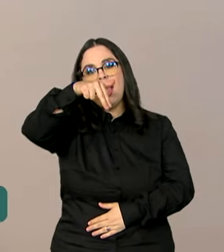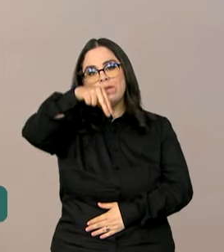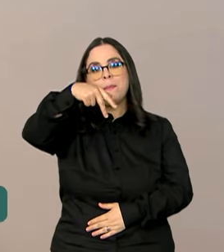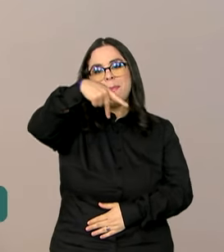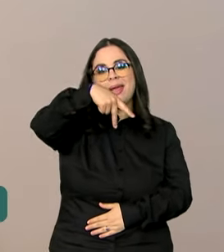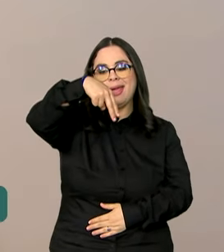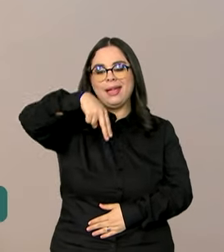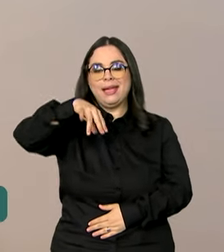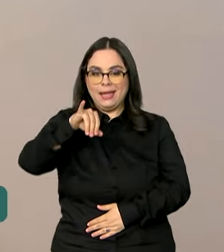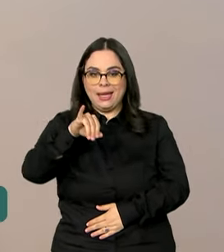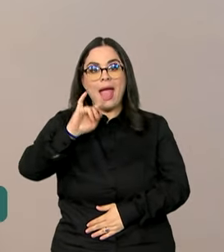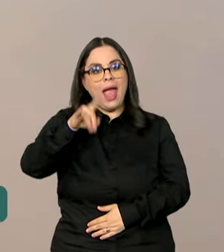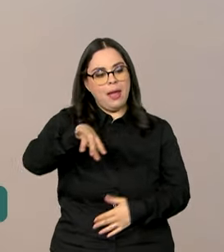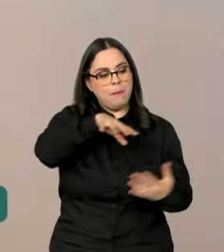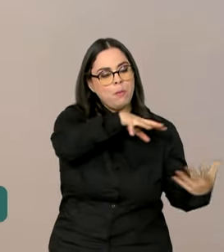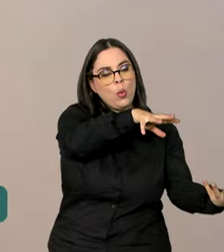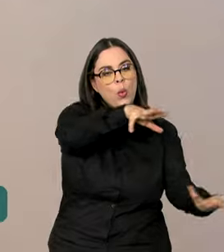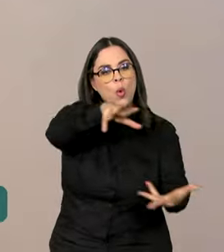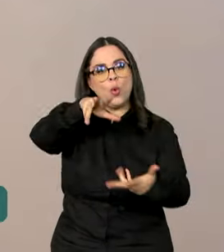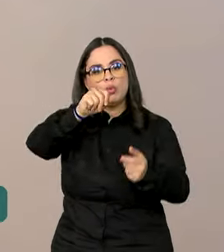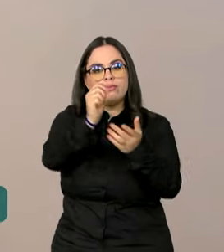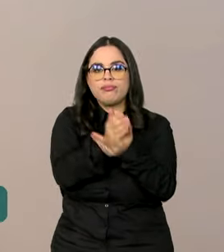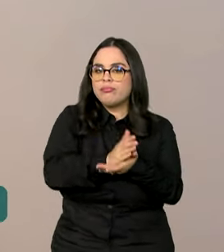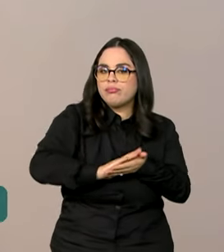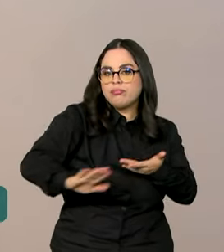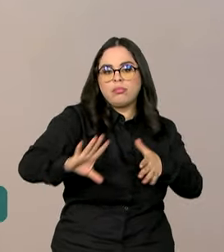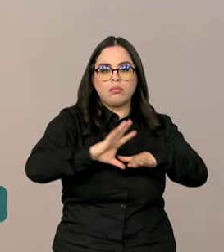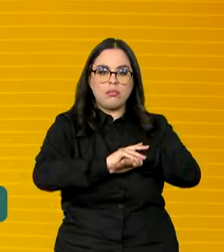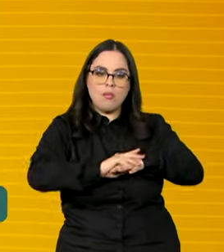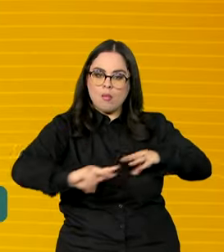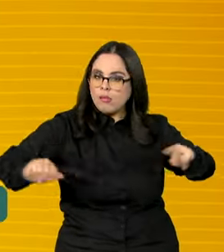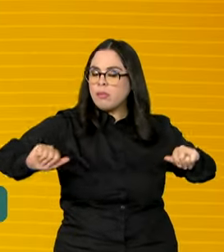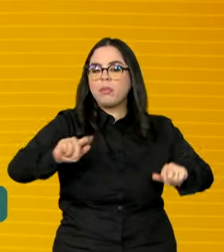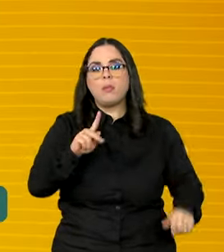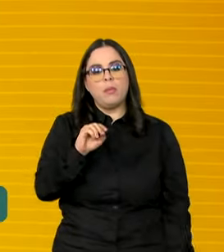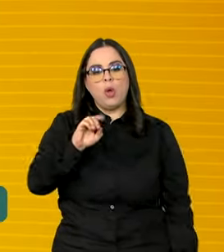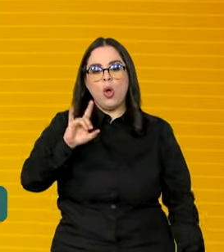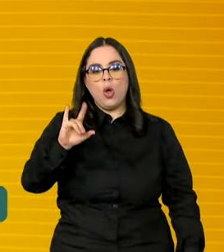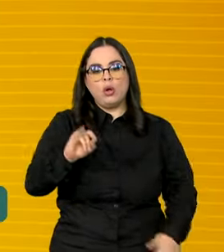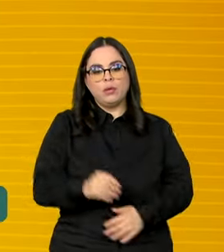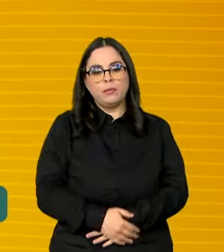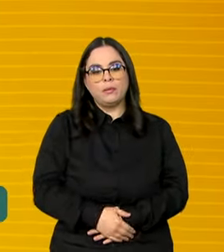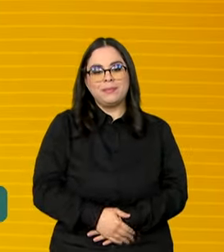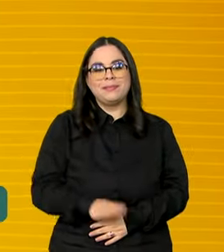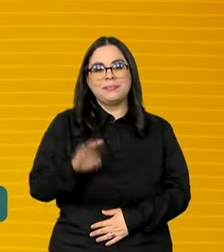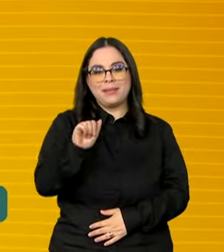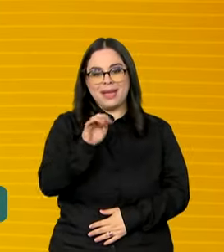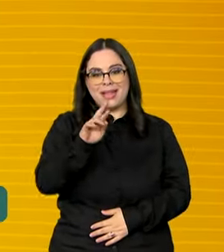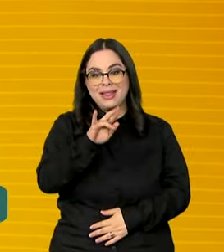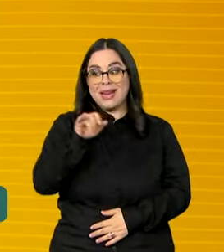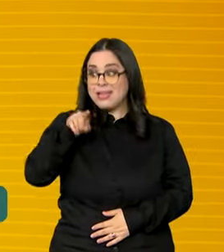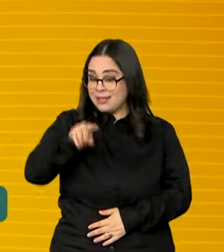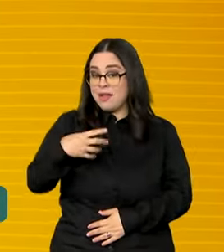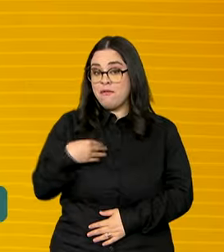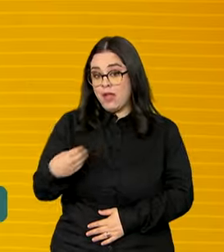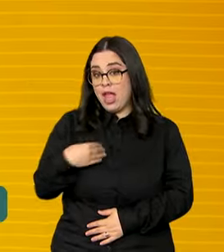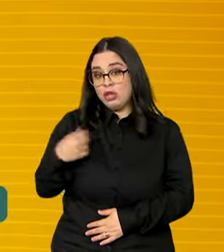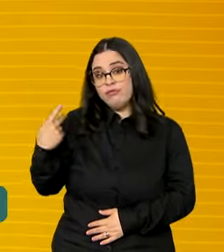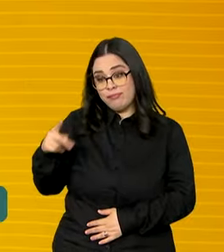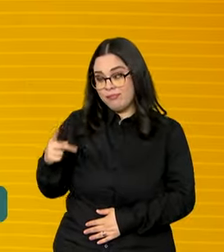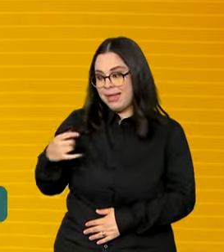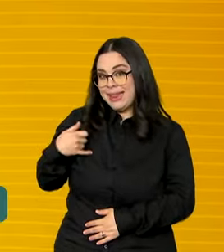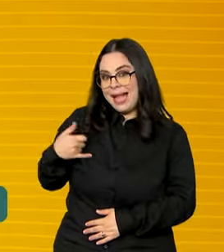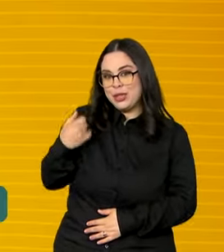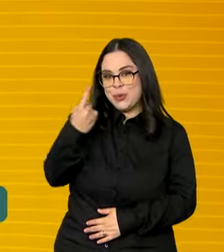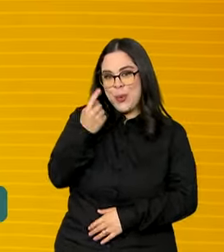no processo de eliminação e erradicação da poliomielite. Beatriz vai levar, nos próximos dias, o filho Rafael, de 1